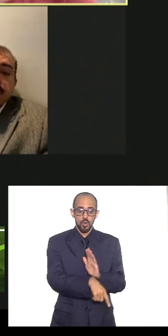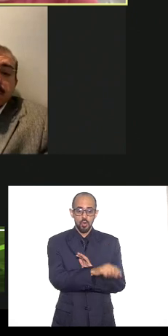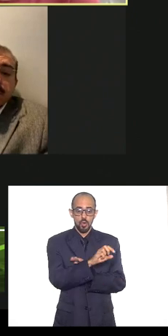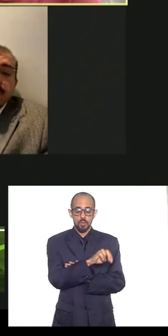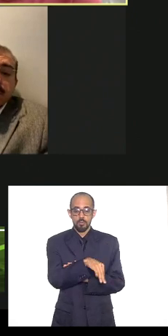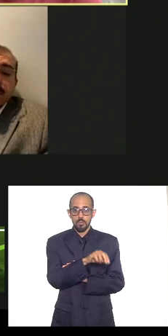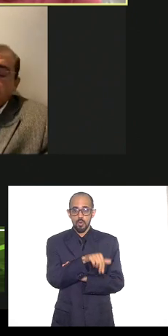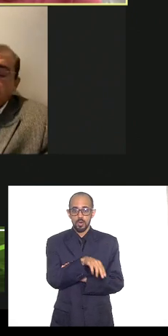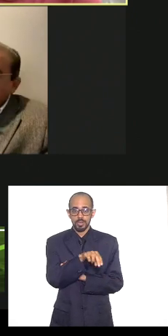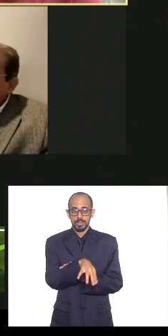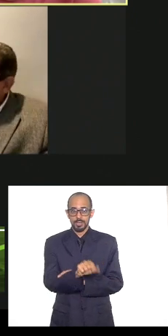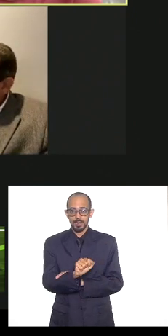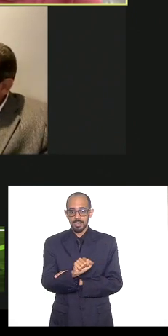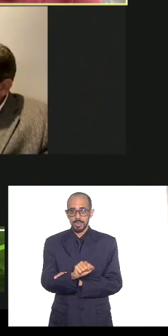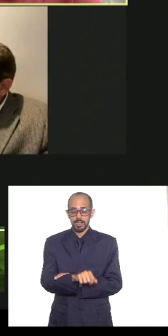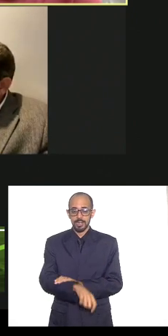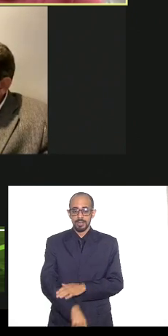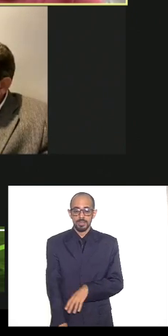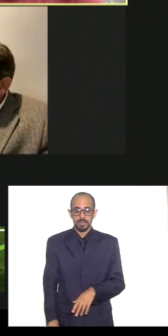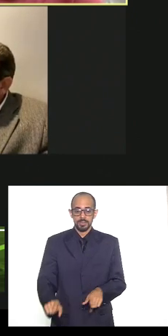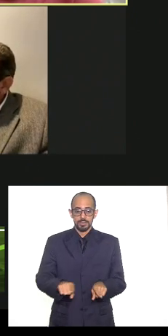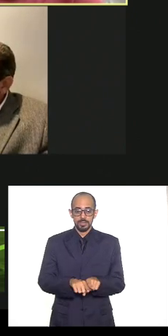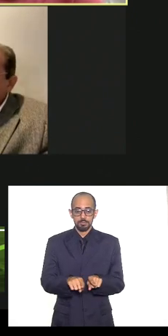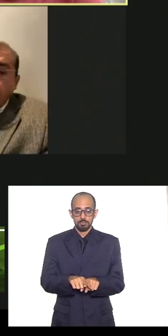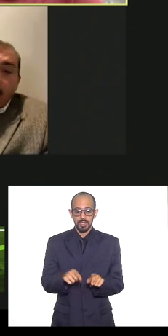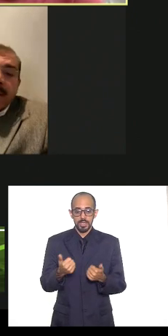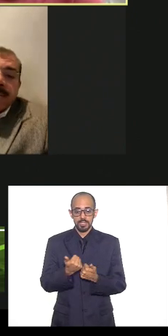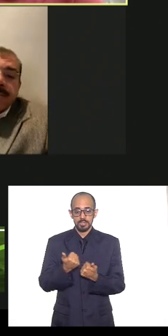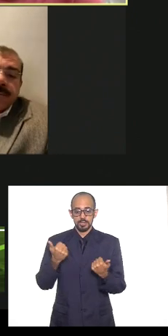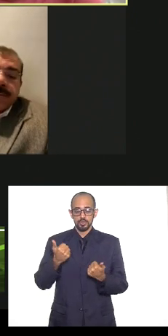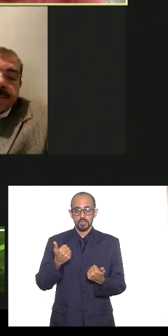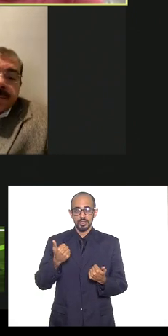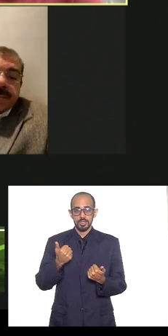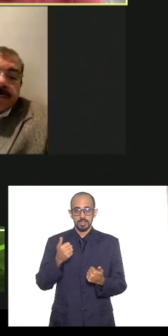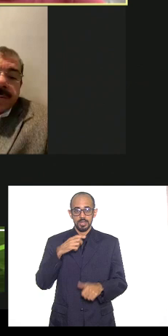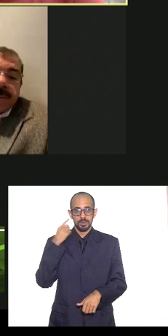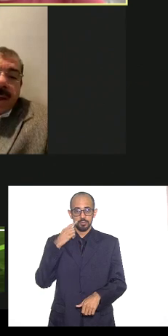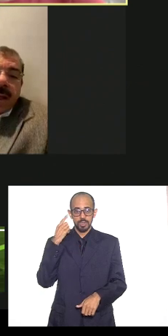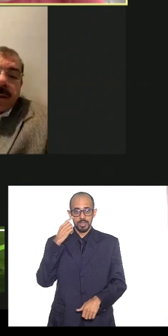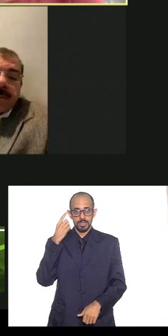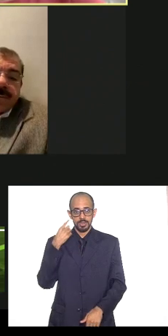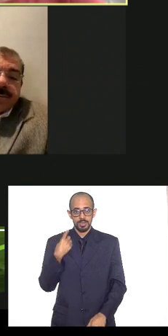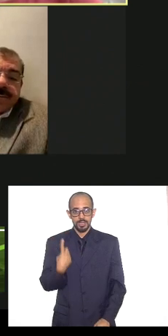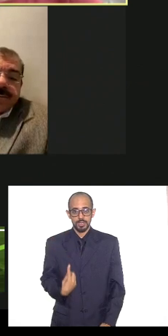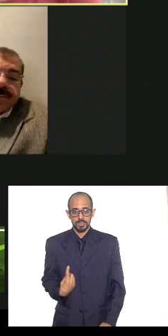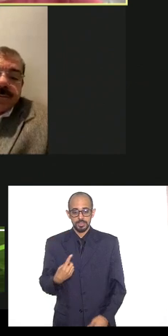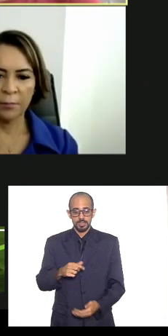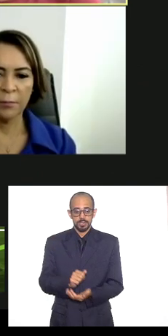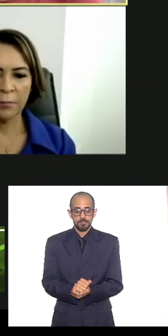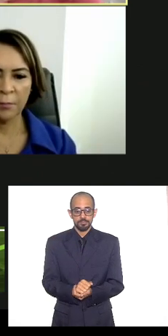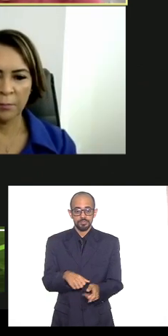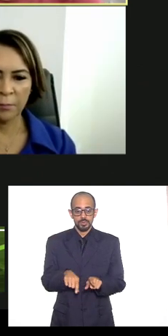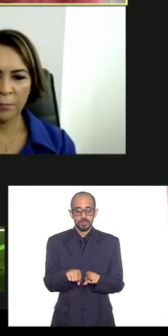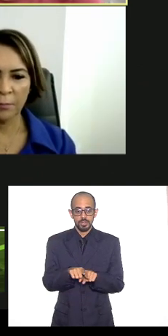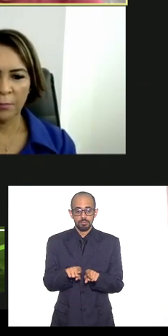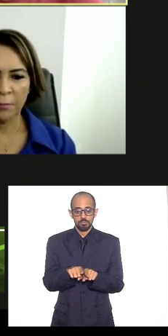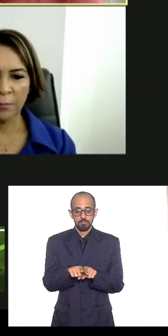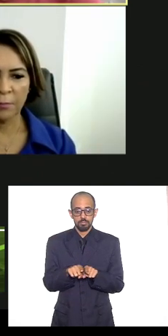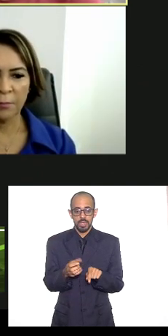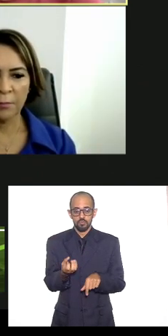presente também a assessoria da deputada Dani Monteiro, em deslocamento a deputada Adriana